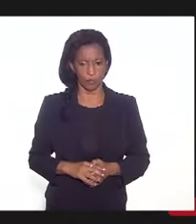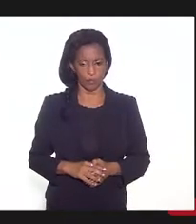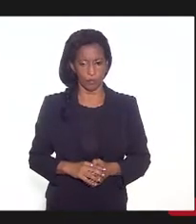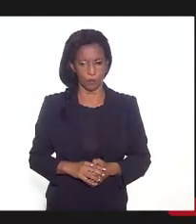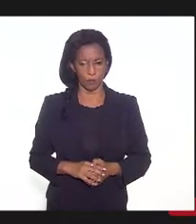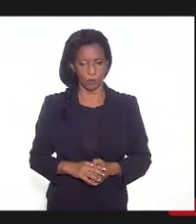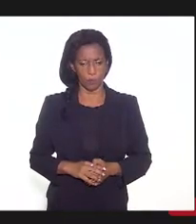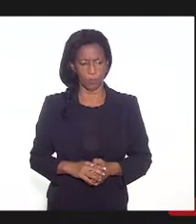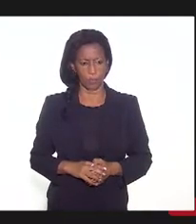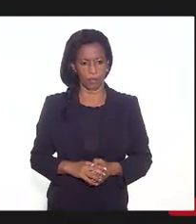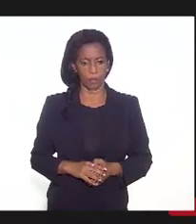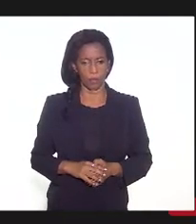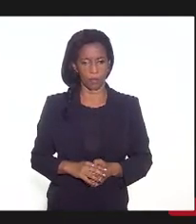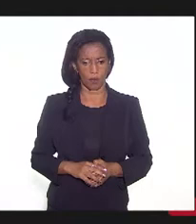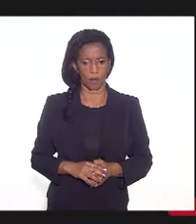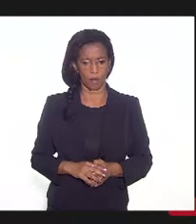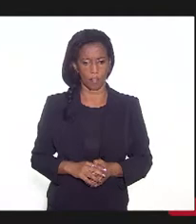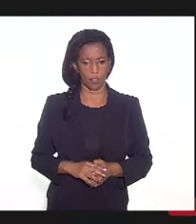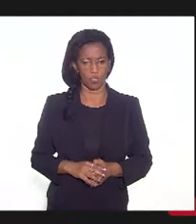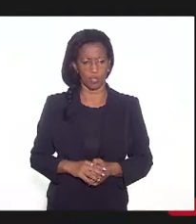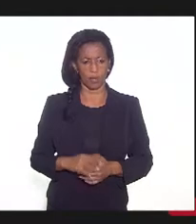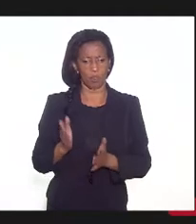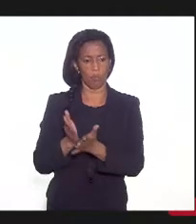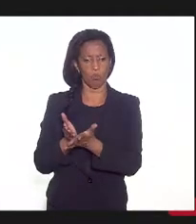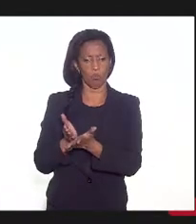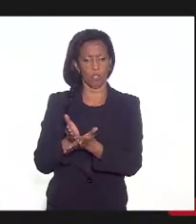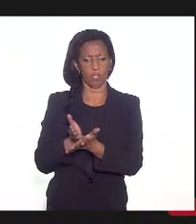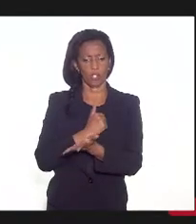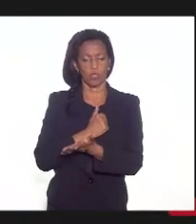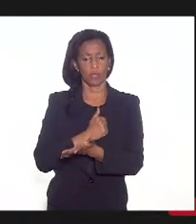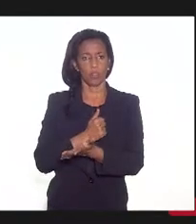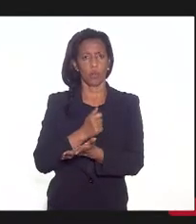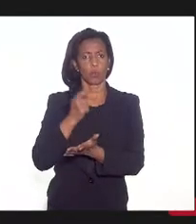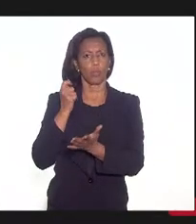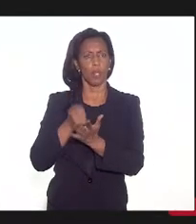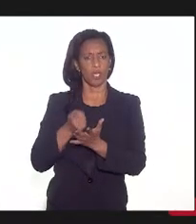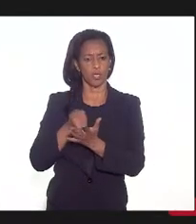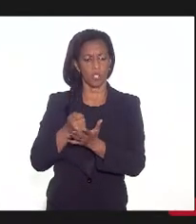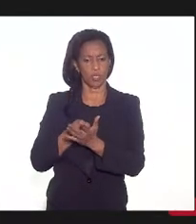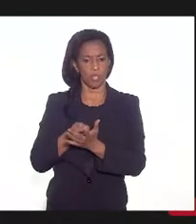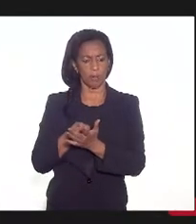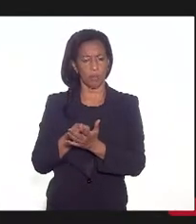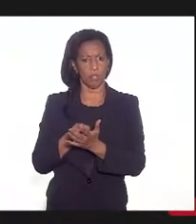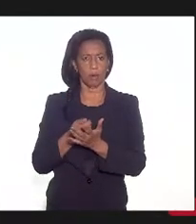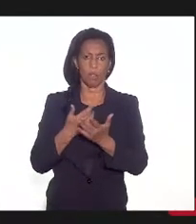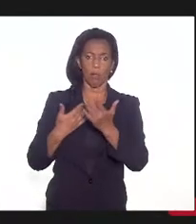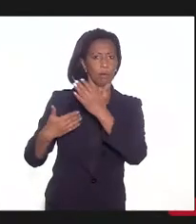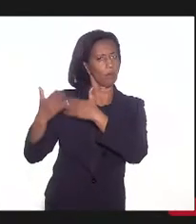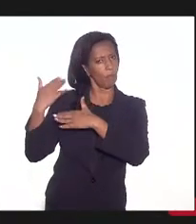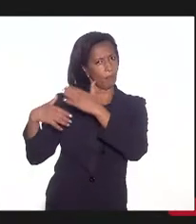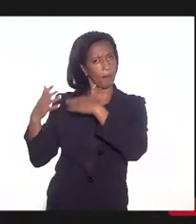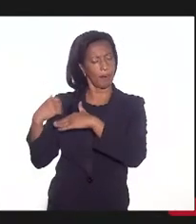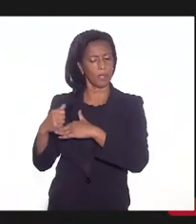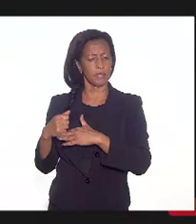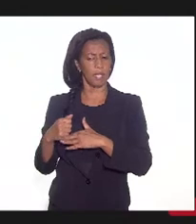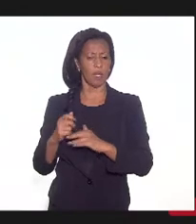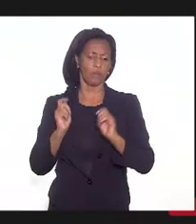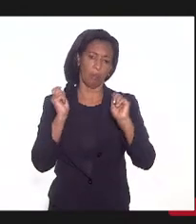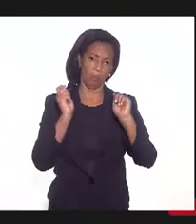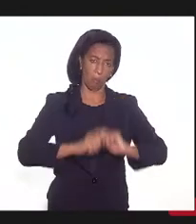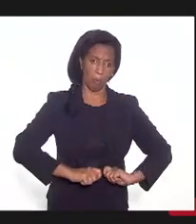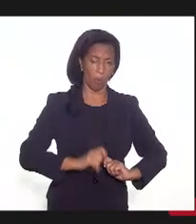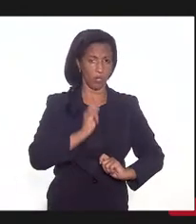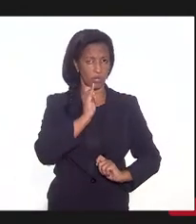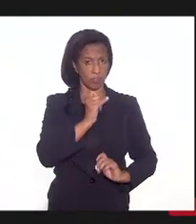Extinção súbita do regime, a qualquer momento no anterior era possível caso fosse observado descumprimento da